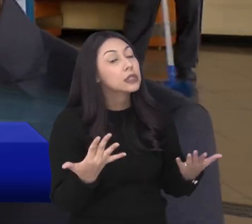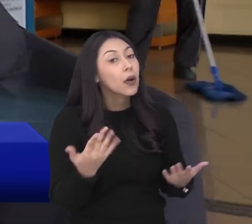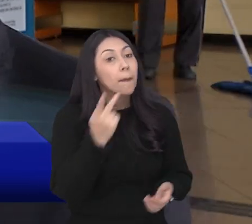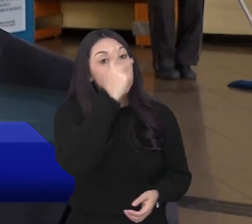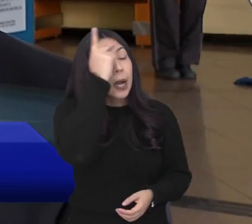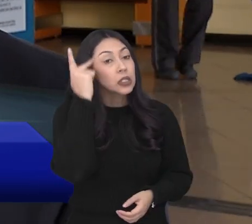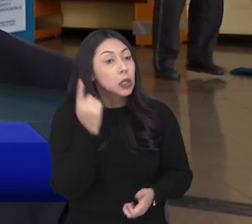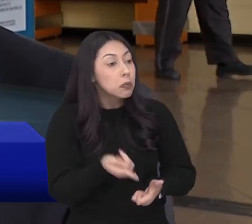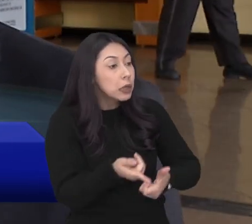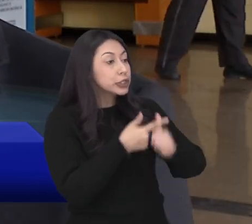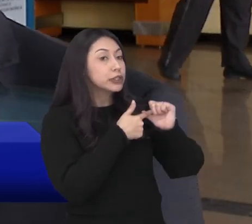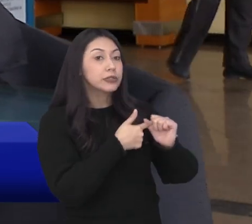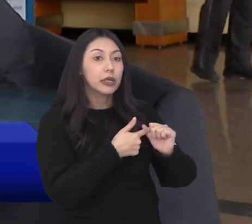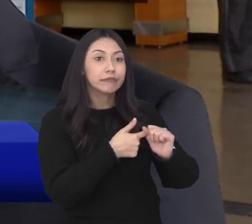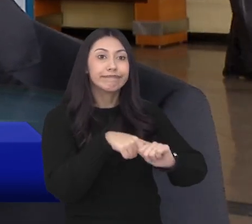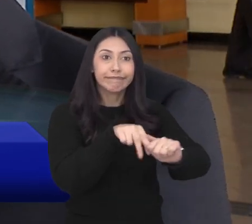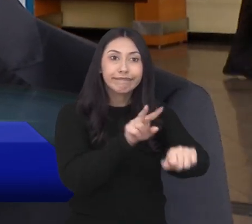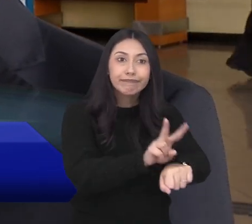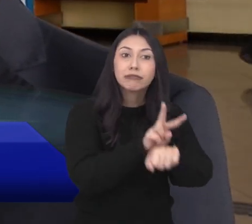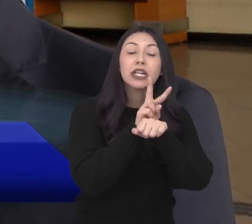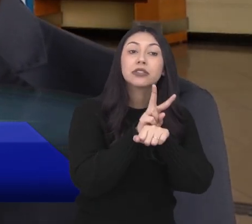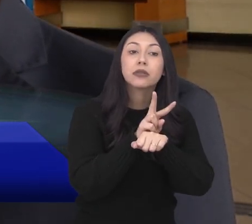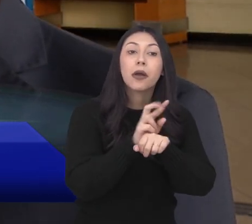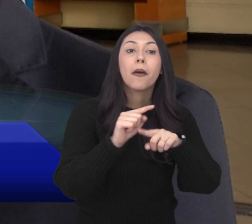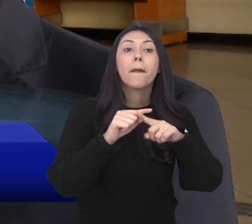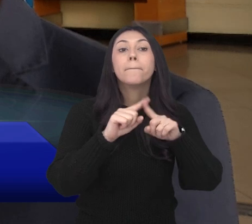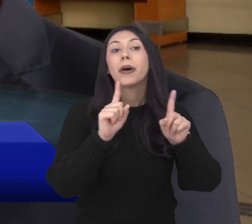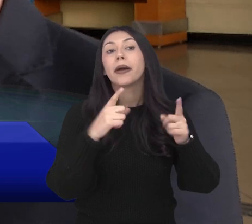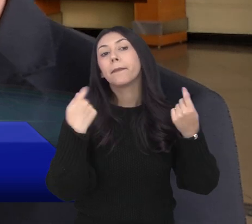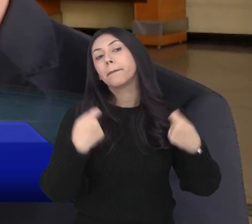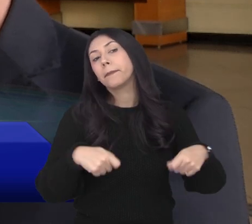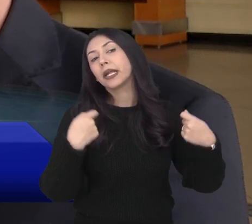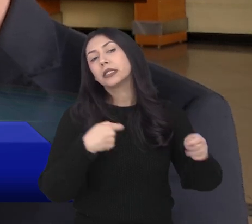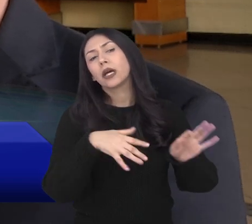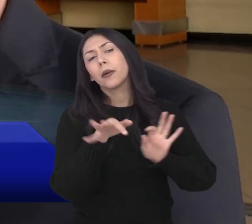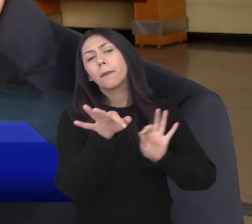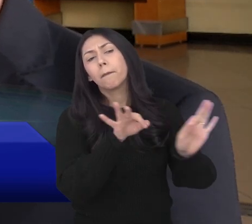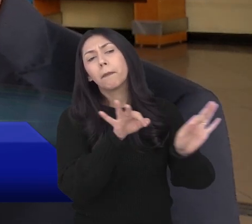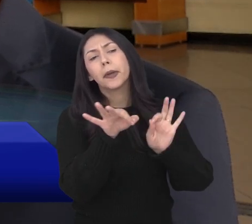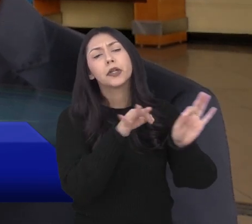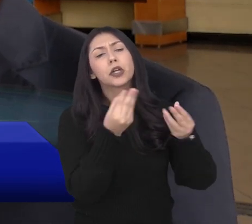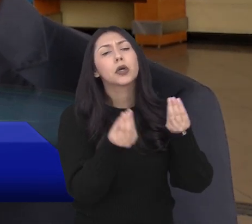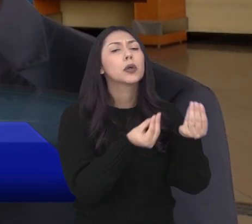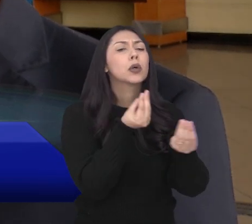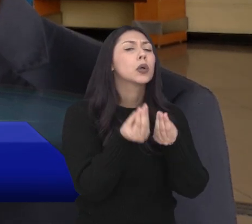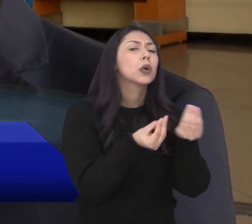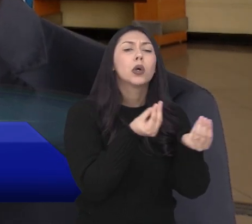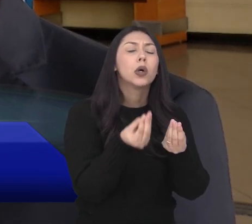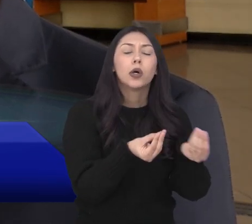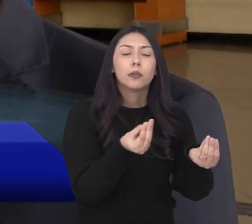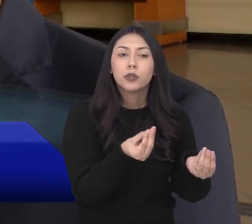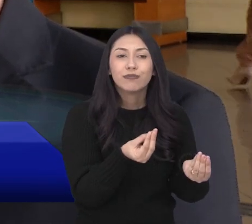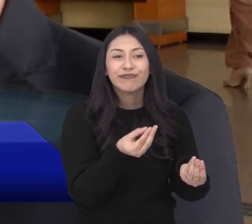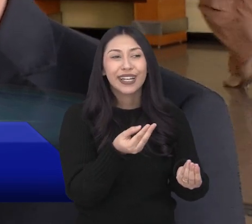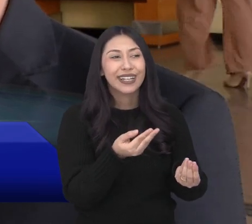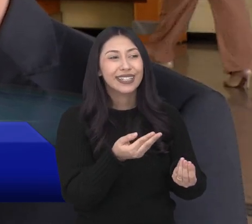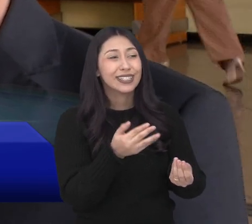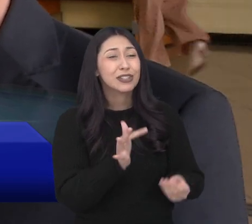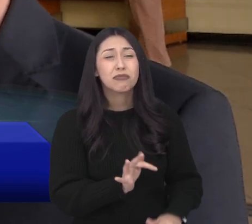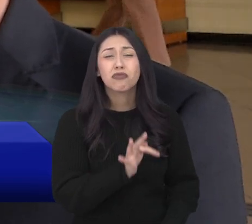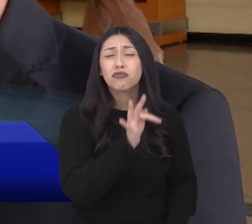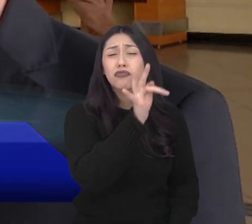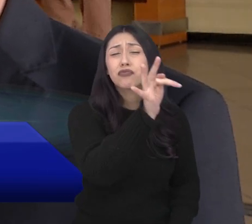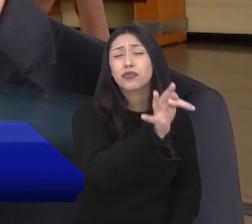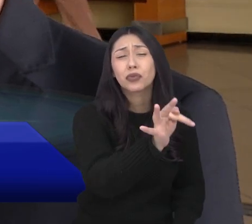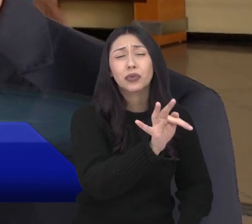E pensando nisso, a pessoa ali tinha uma dívida, recorreu ao empréstimo, o que ela deve pensar, planejar, para não voltar para essa